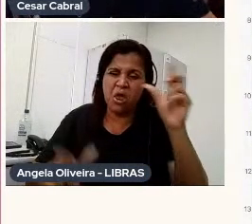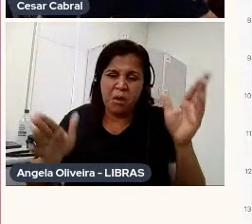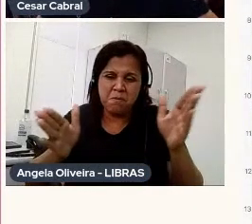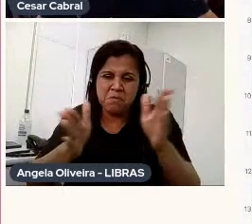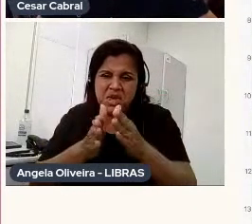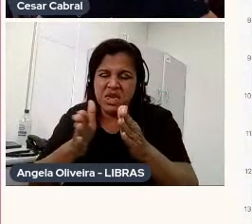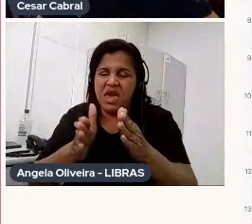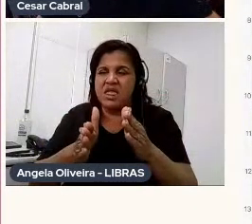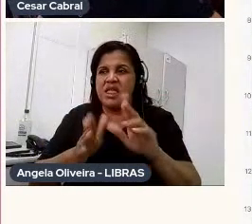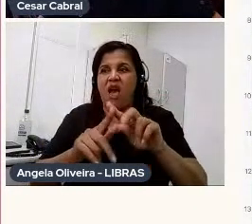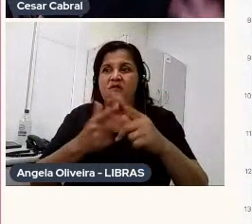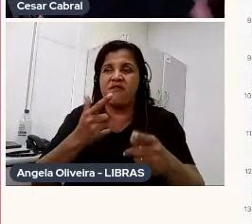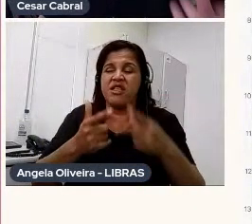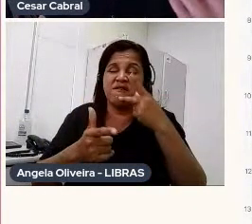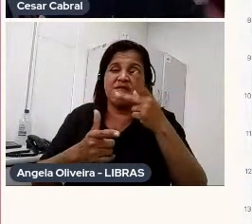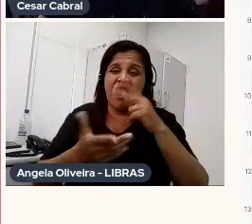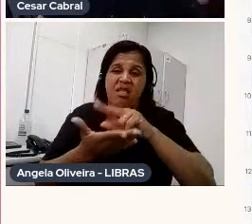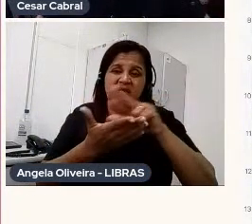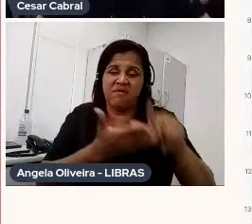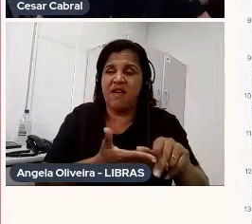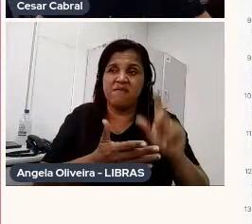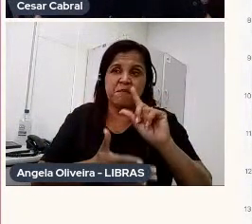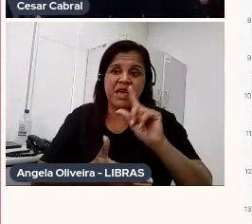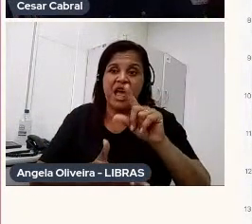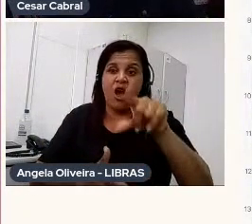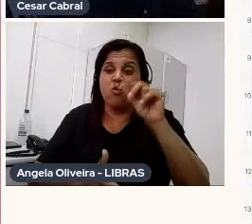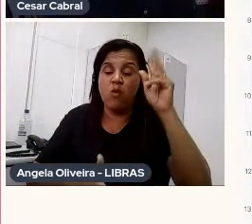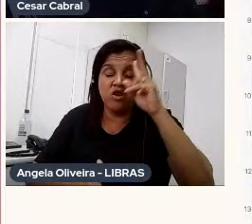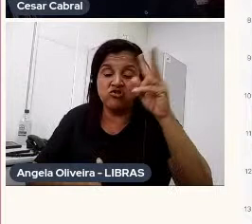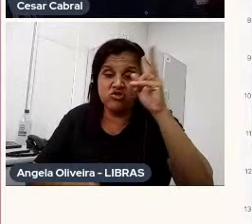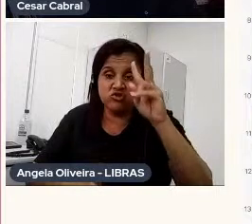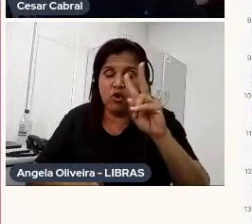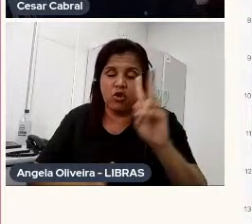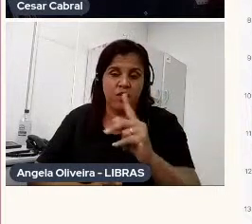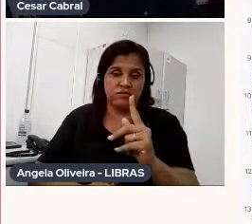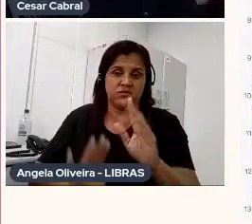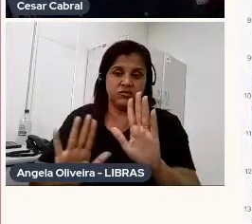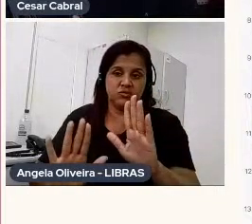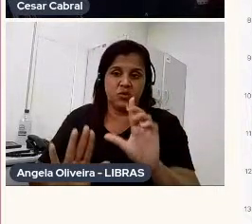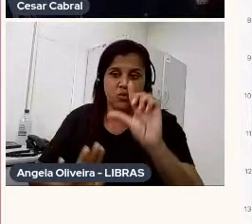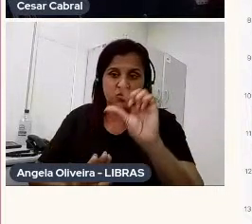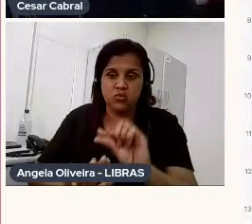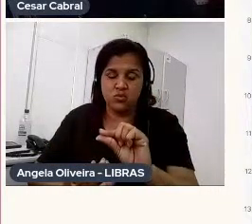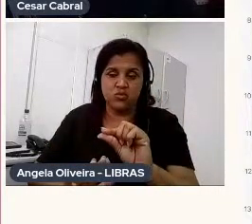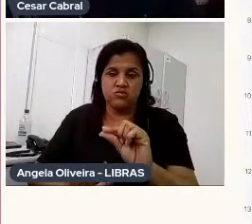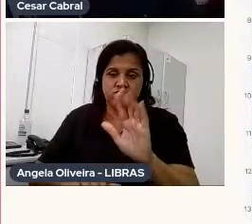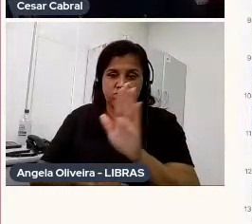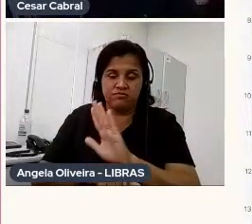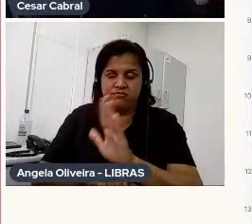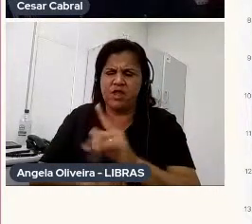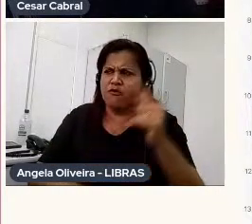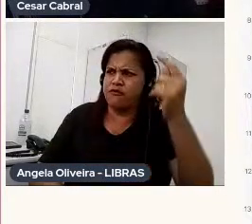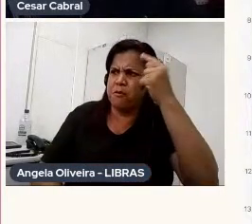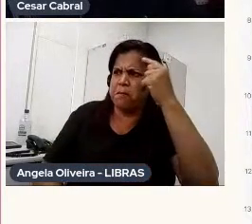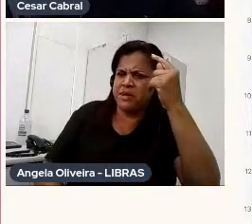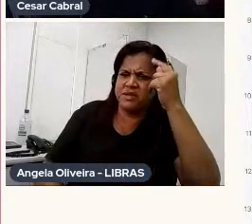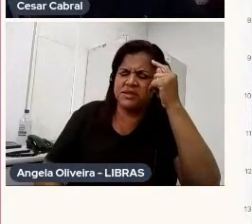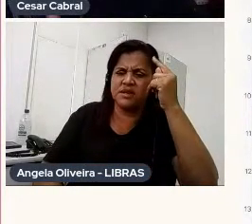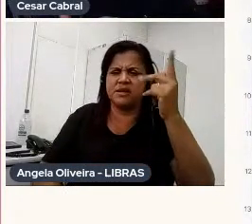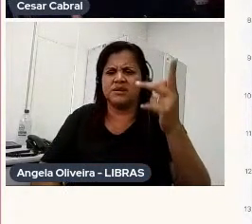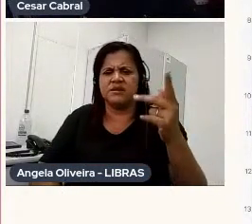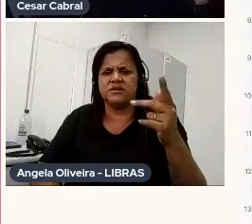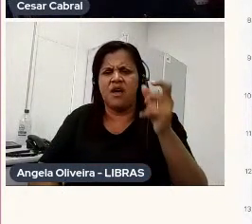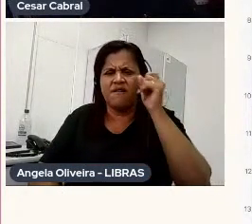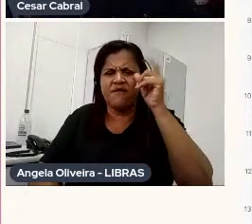falar, pegar uma história e fechar isso num curta. Eu fiquei pensando e veio, veio a ideia de fazer um